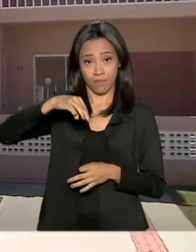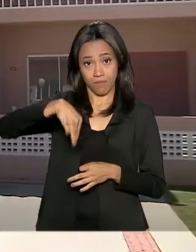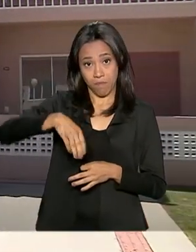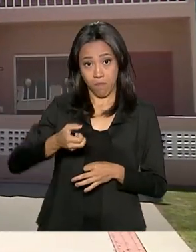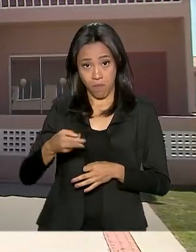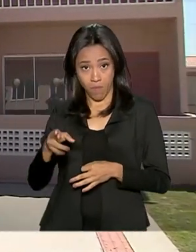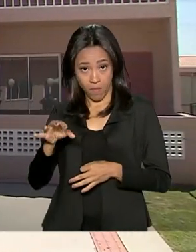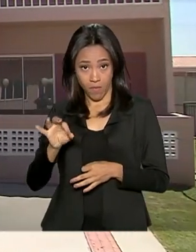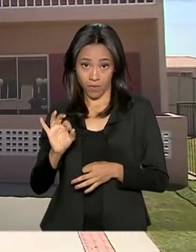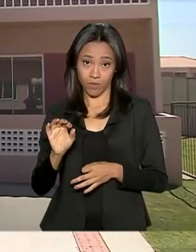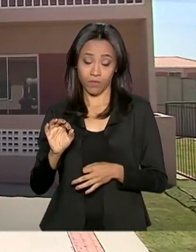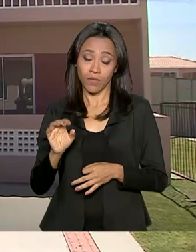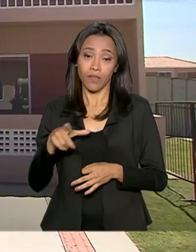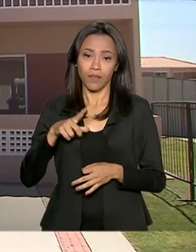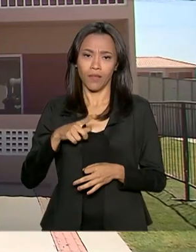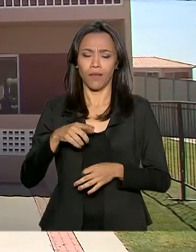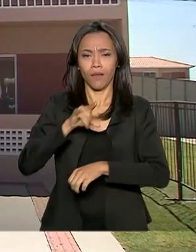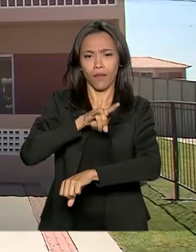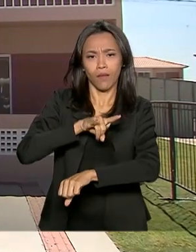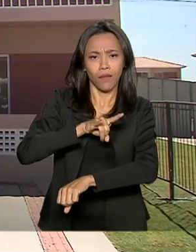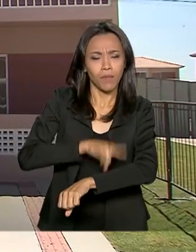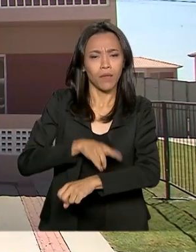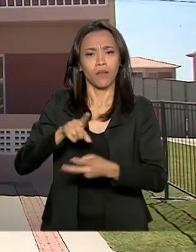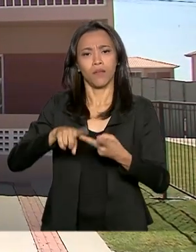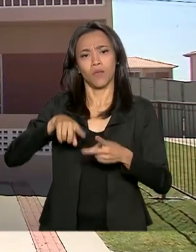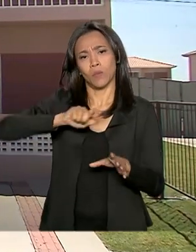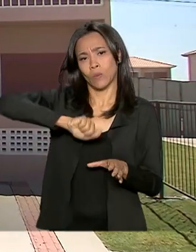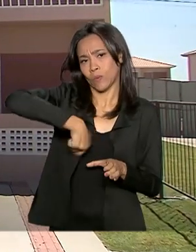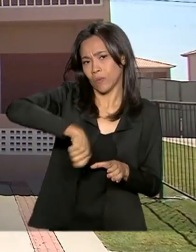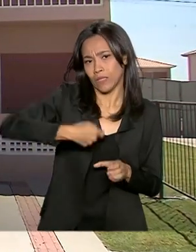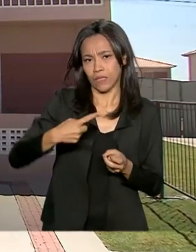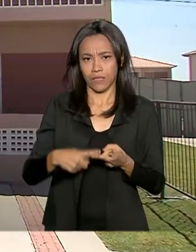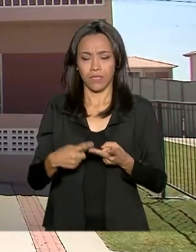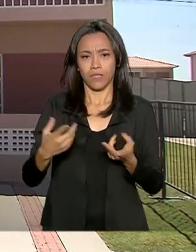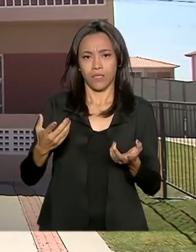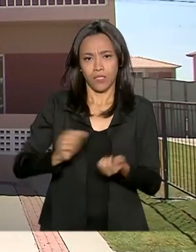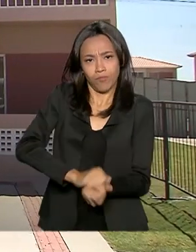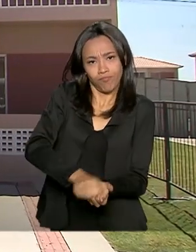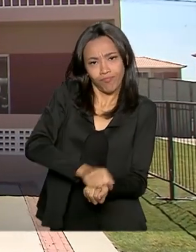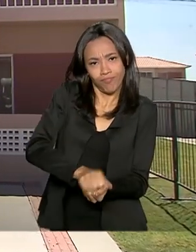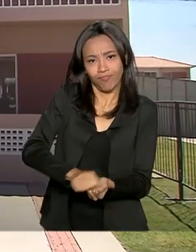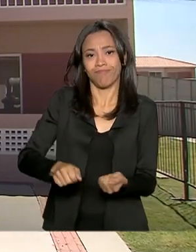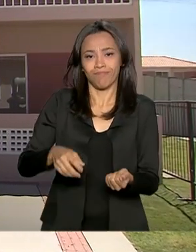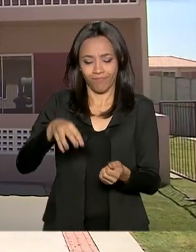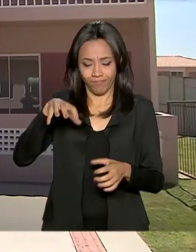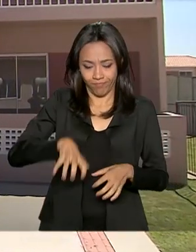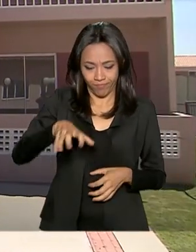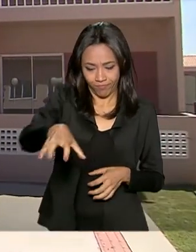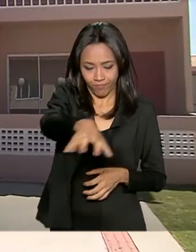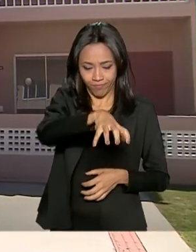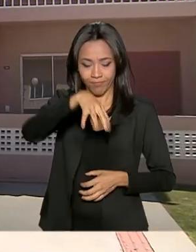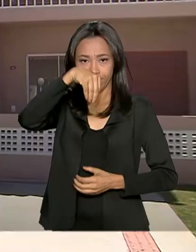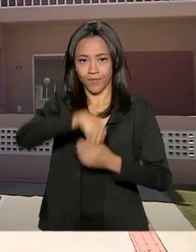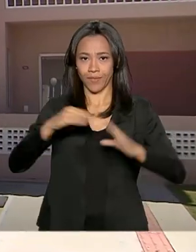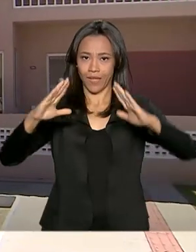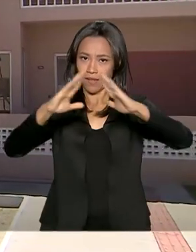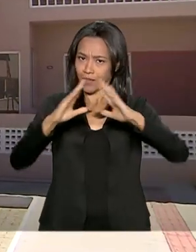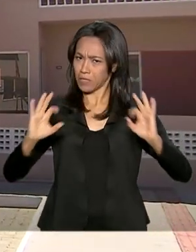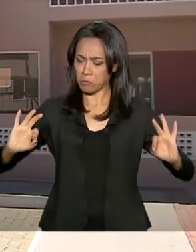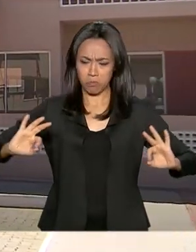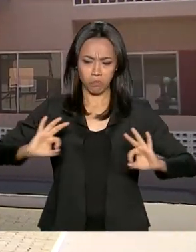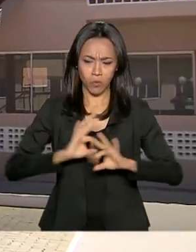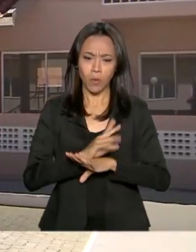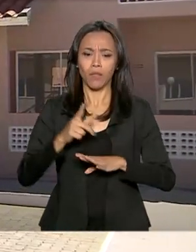banheiro, cozinha e área de serviço. E olha, o residencial tem infraestrutura completa, ou seja,